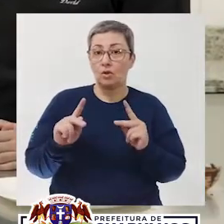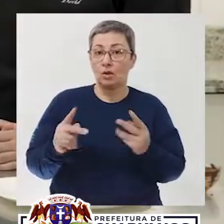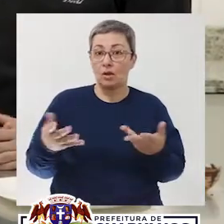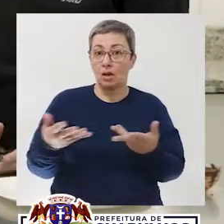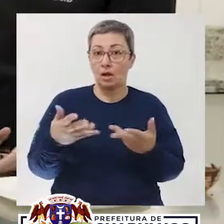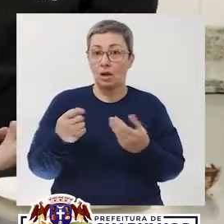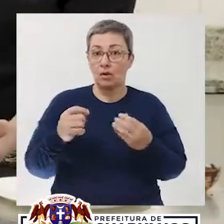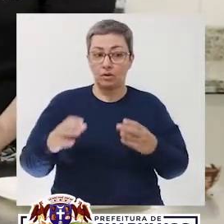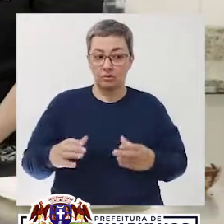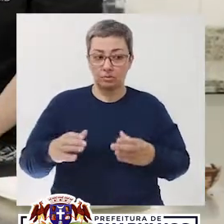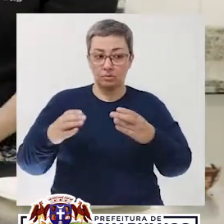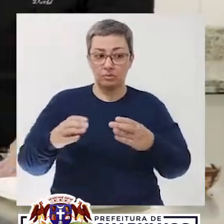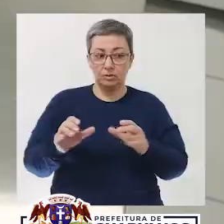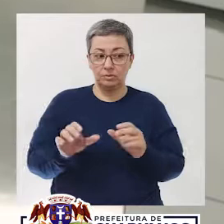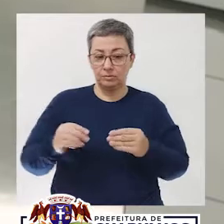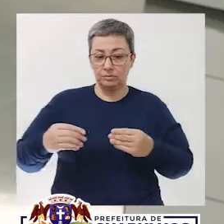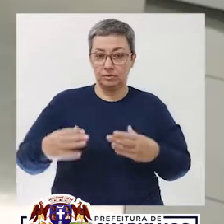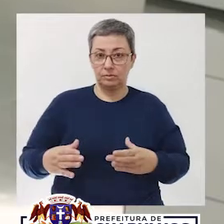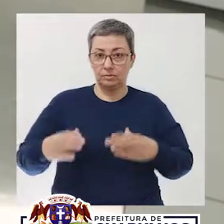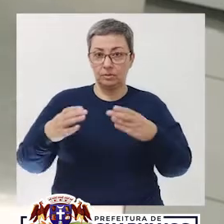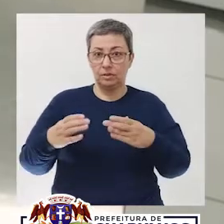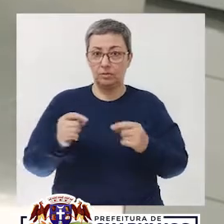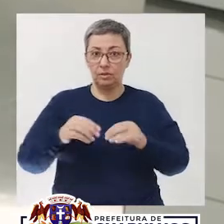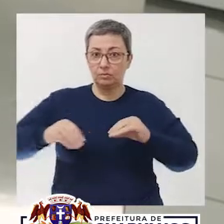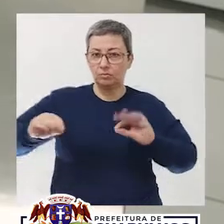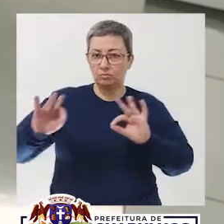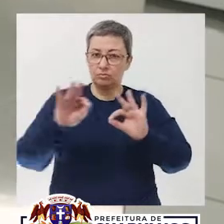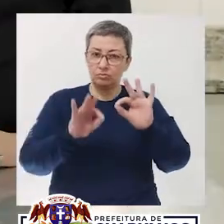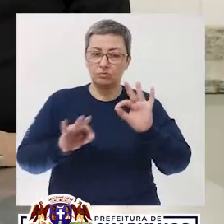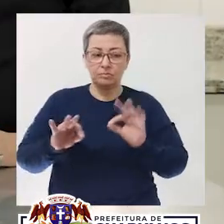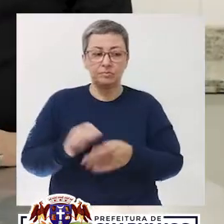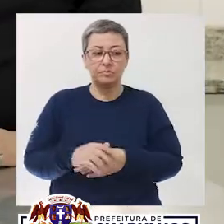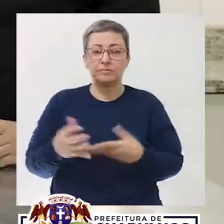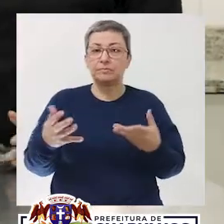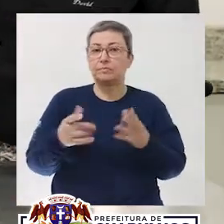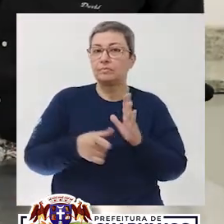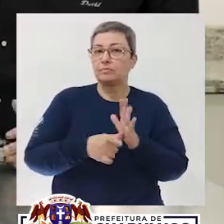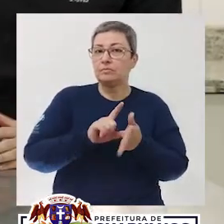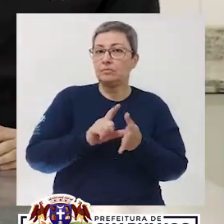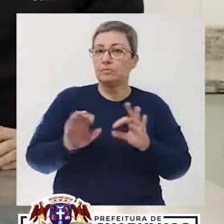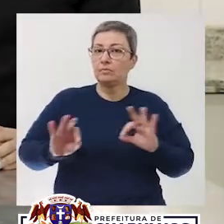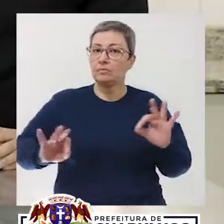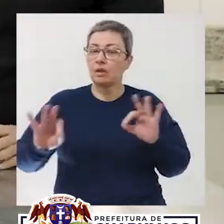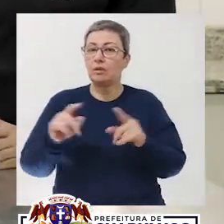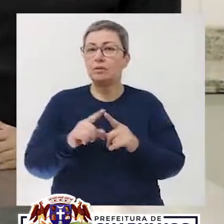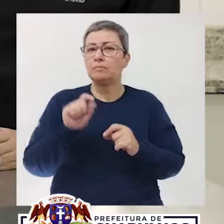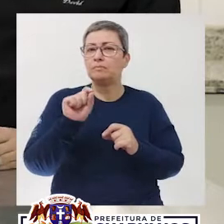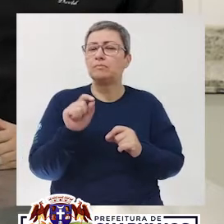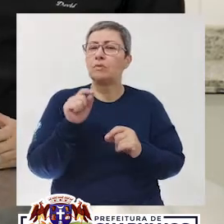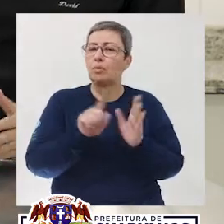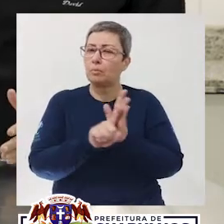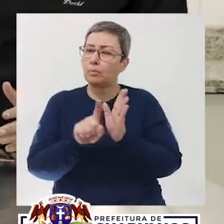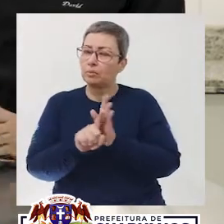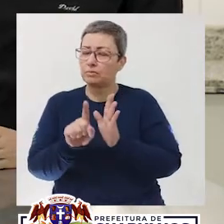Ok, agora vamos desenformar e fazer a finalização Marô, antes de você finalizar,